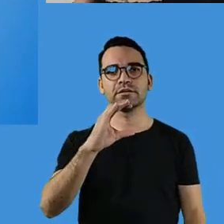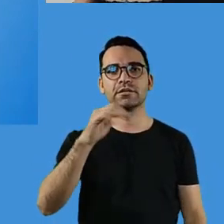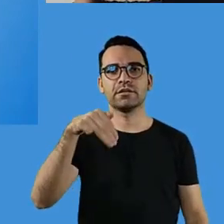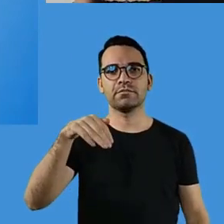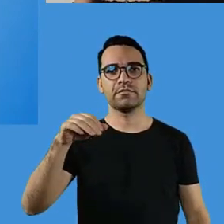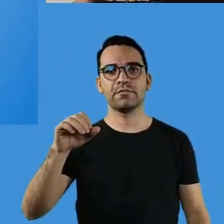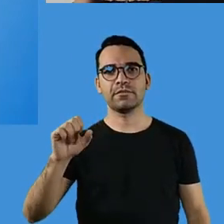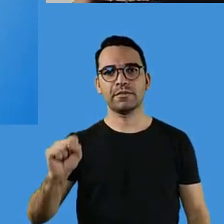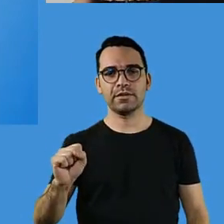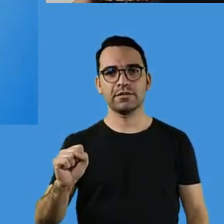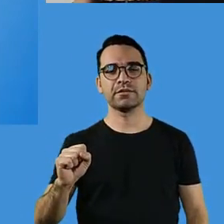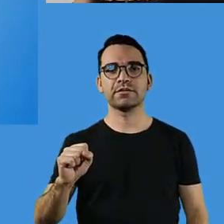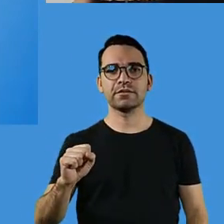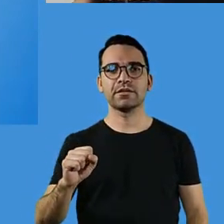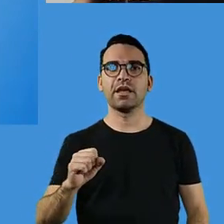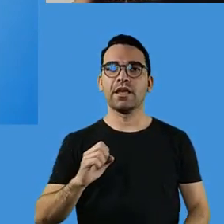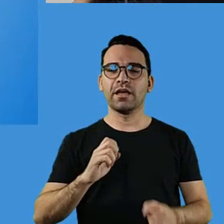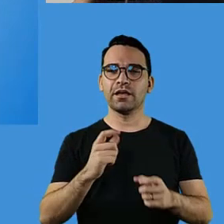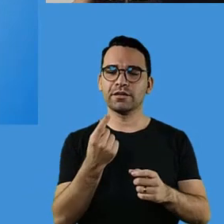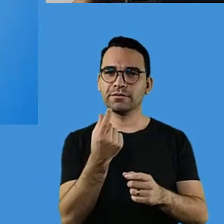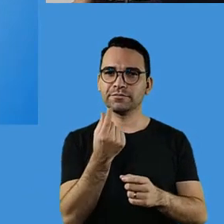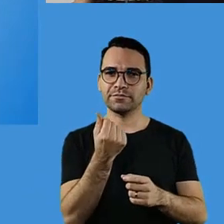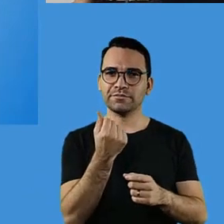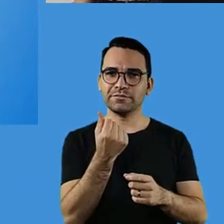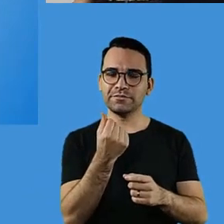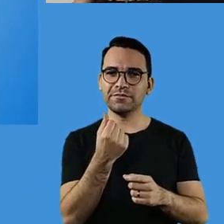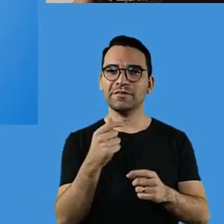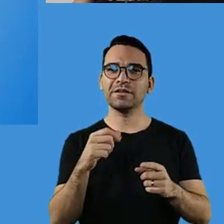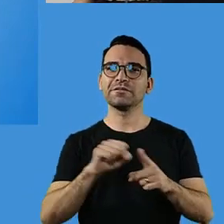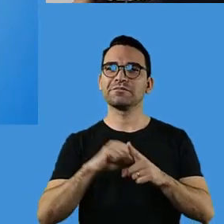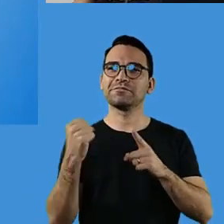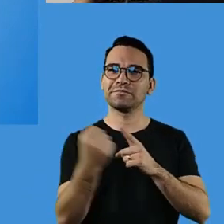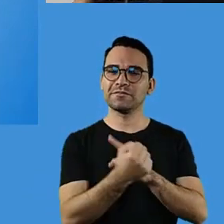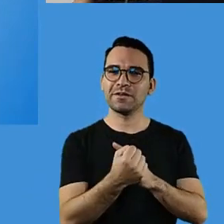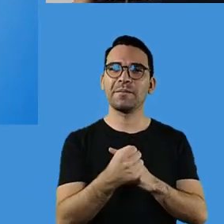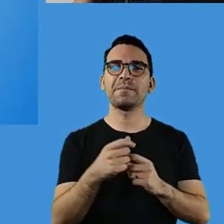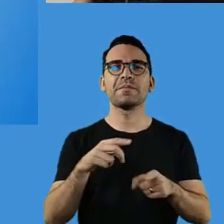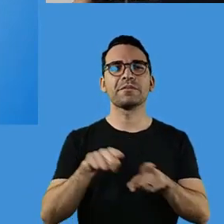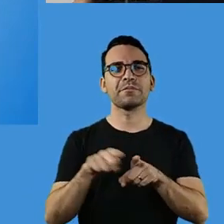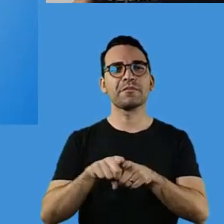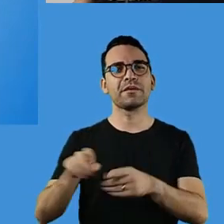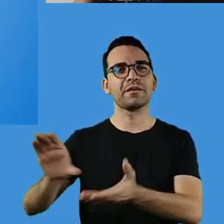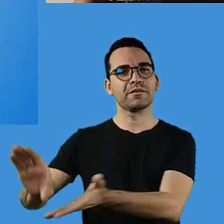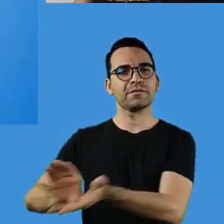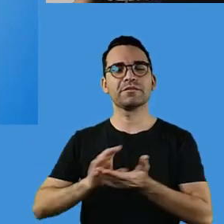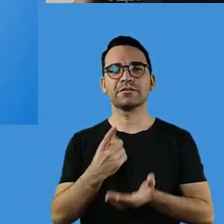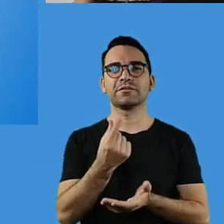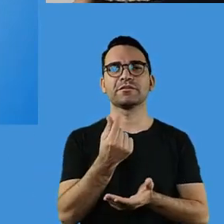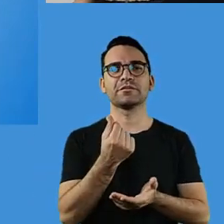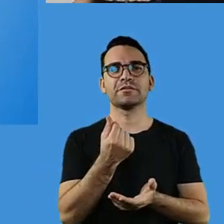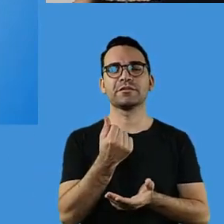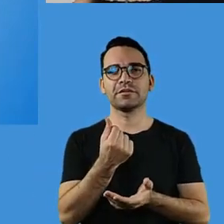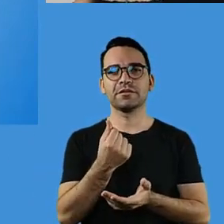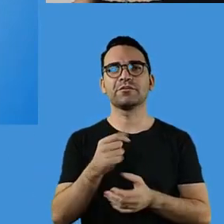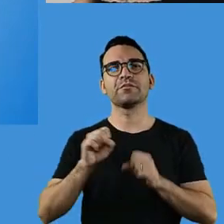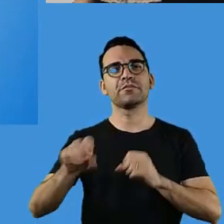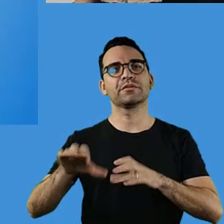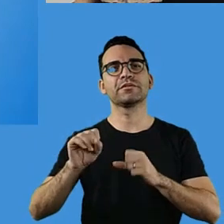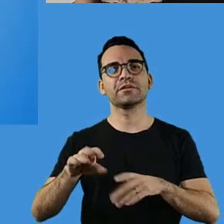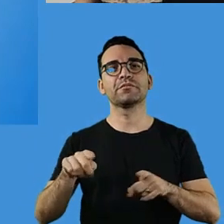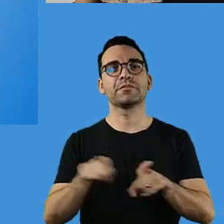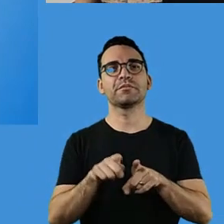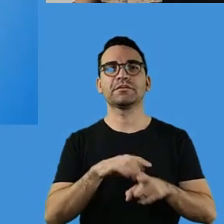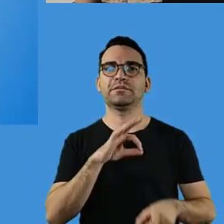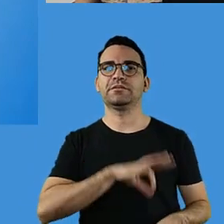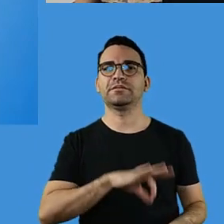município impacta também nos investimentos em educação e também no nosso salário.